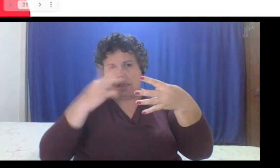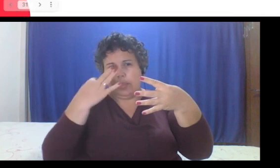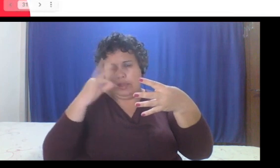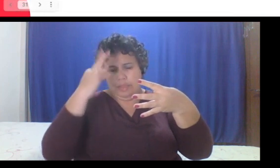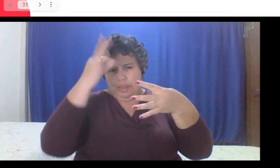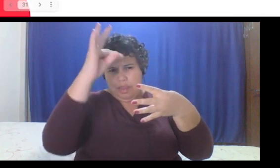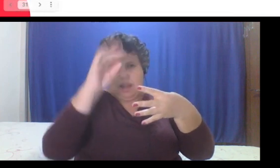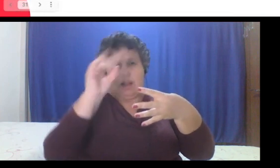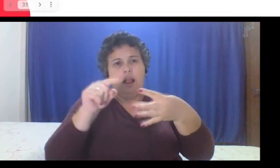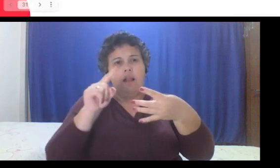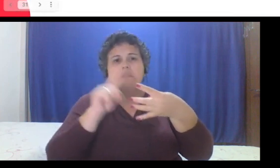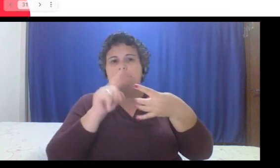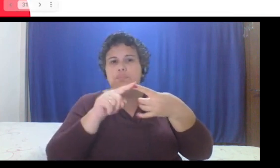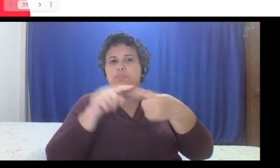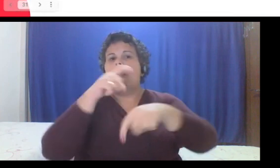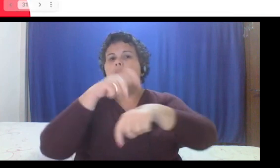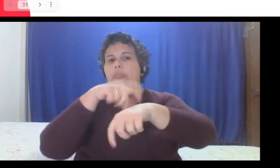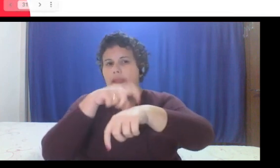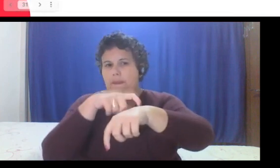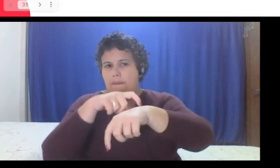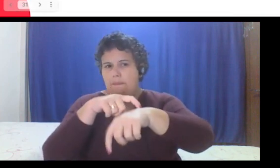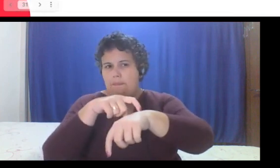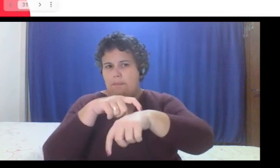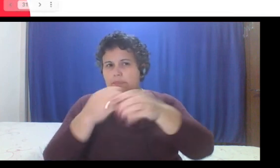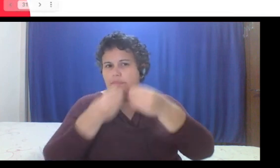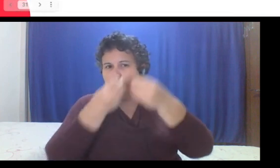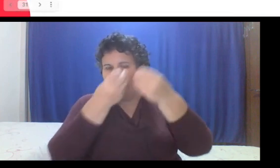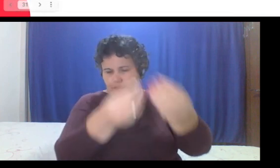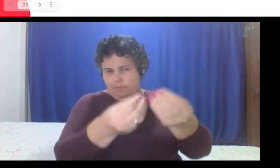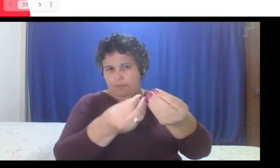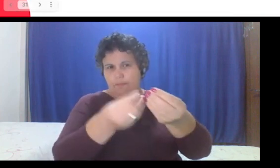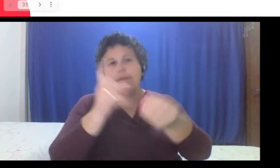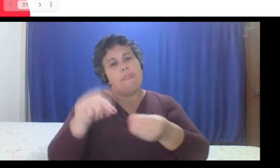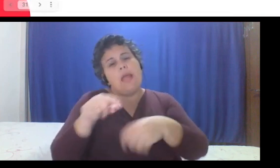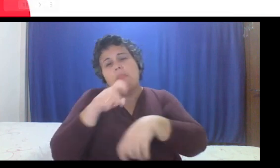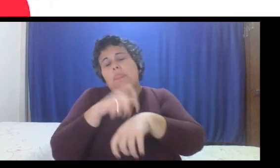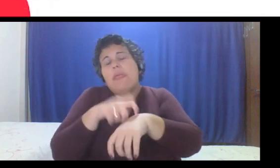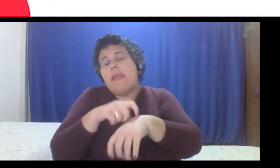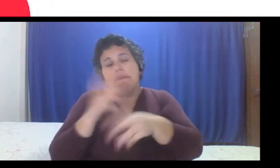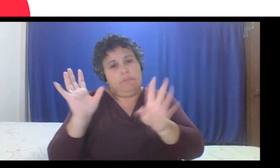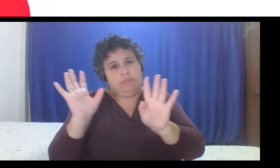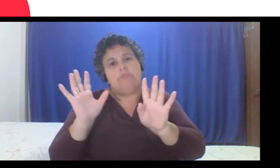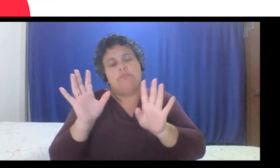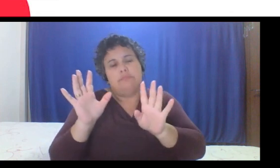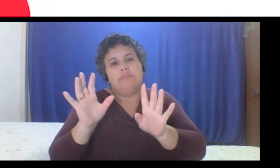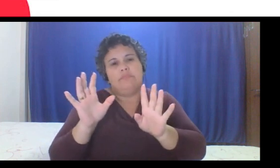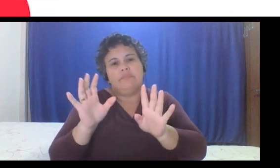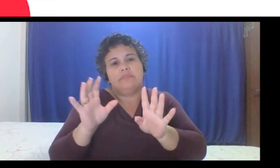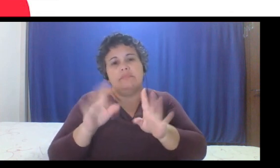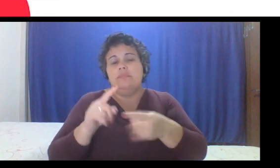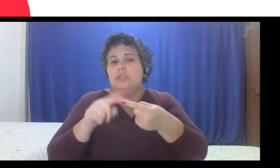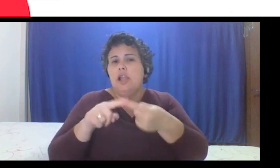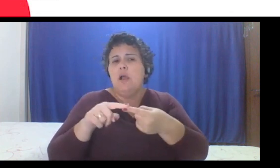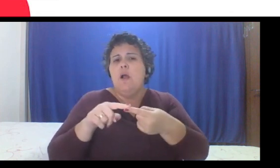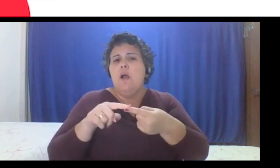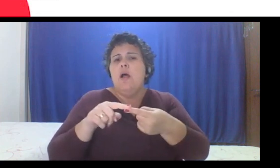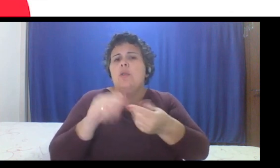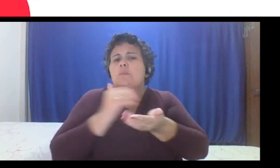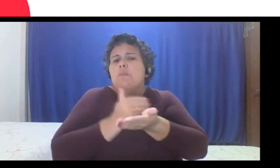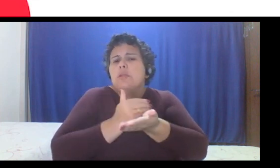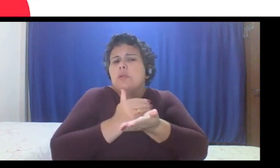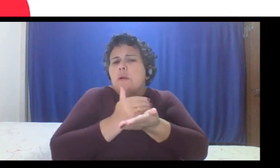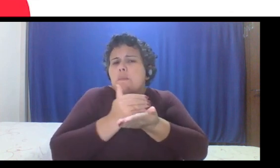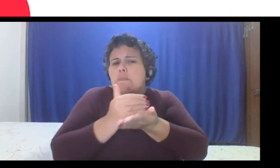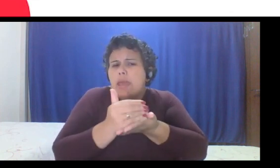tempo de entrega, ou seja, é o lead time, né, que eu trouxe para vocês, desde que nasce uma demanda, até eu